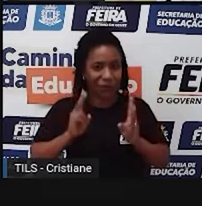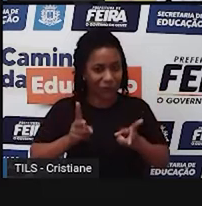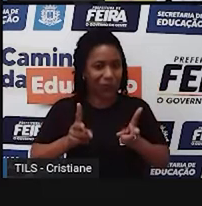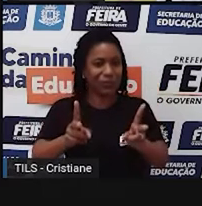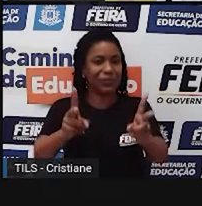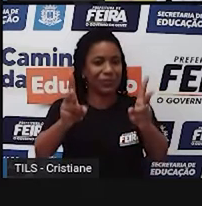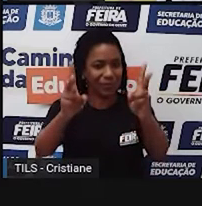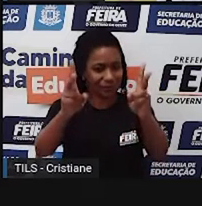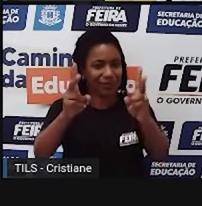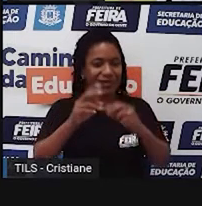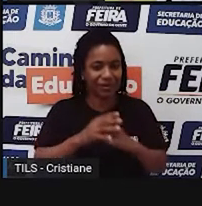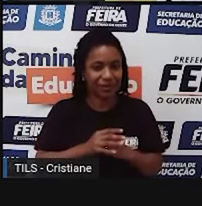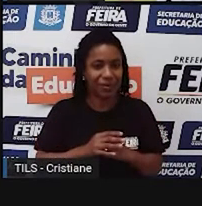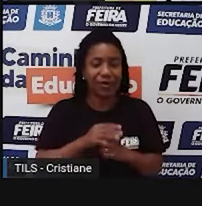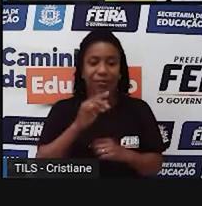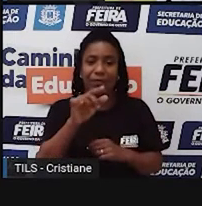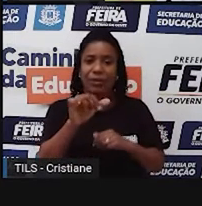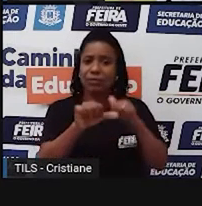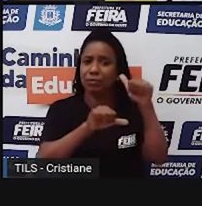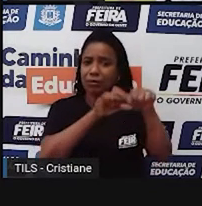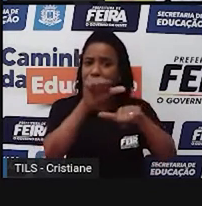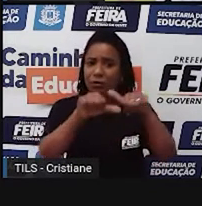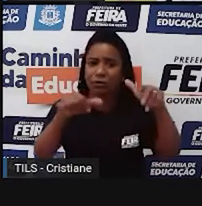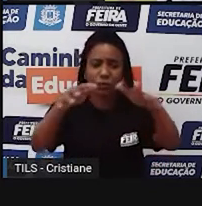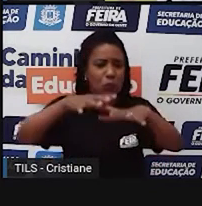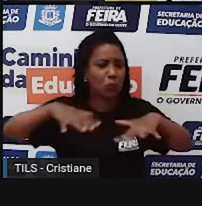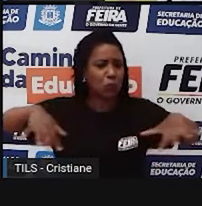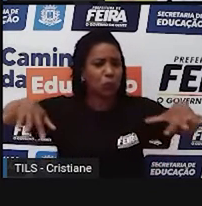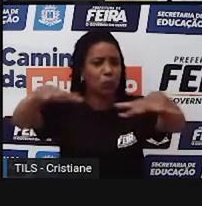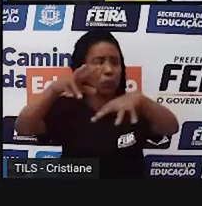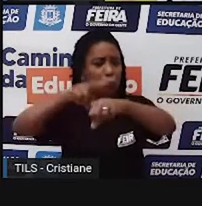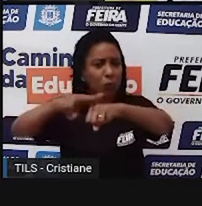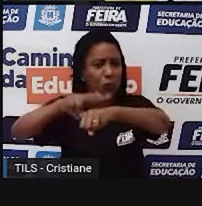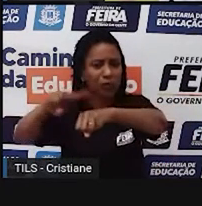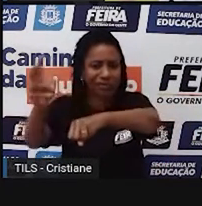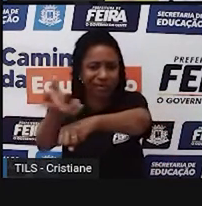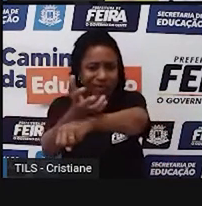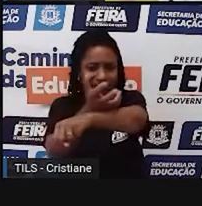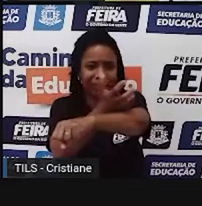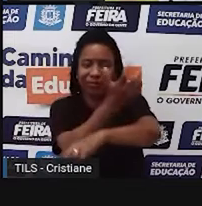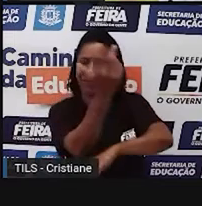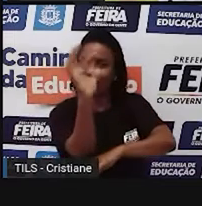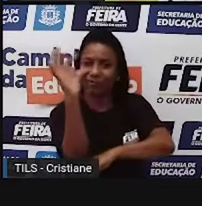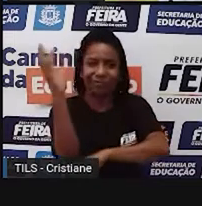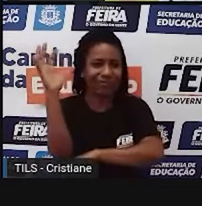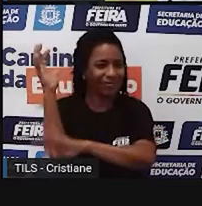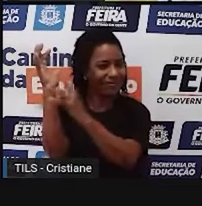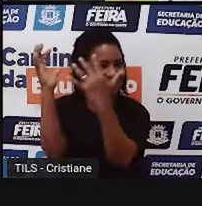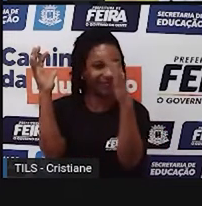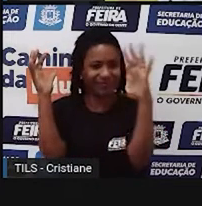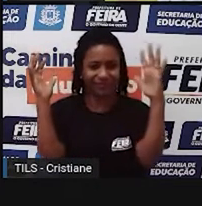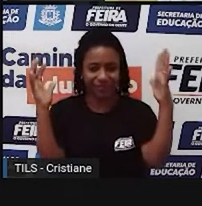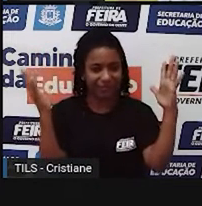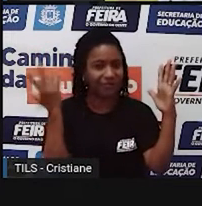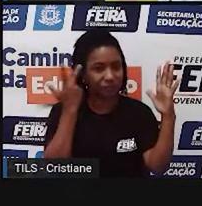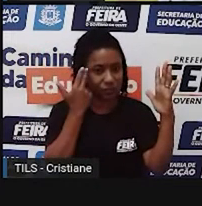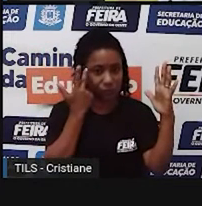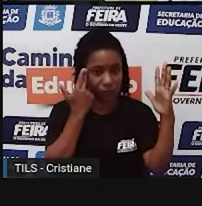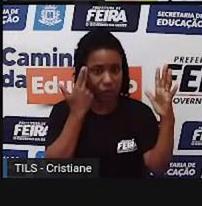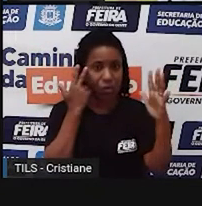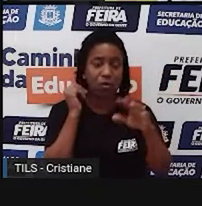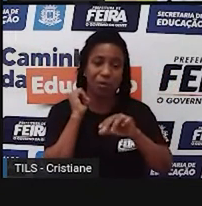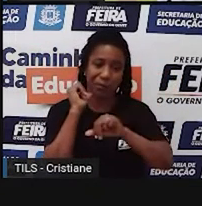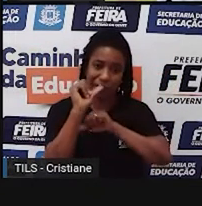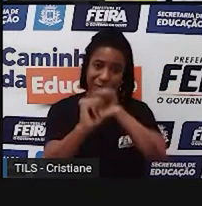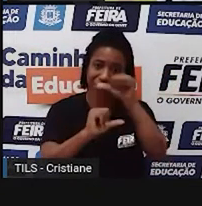até hoje, mas vejam que essa área aqui, né, que é considerada uma área natural aqui, pouco modificada,